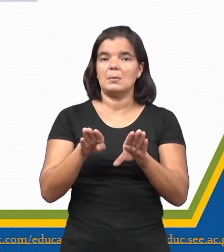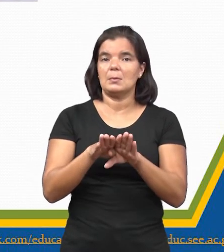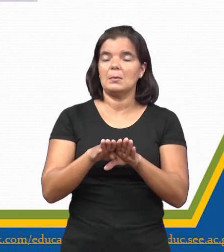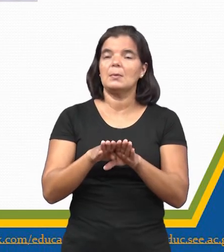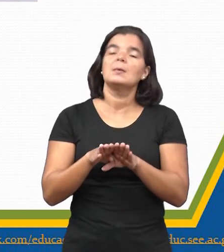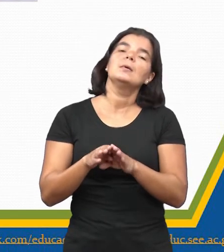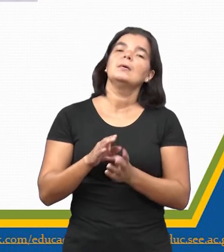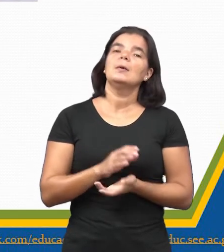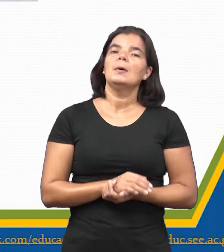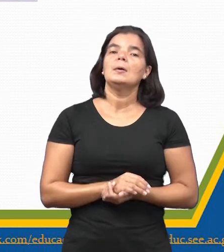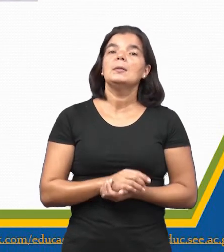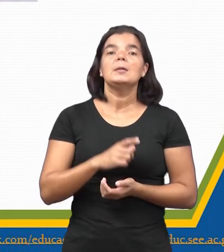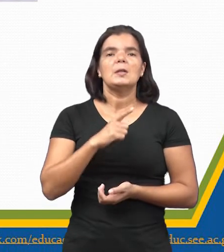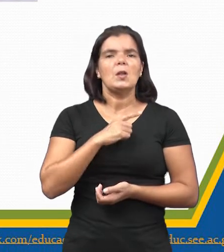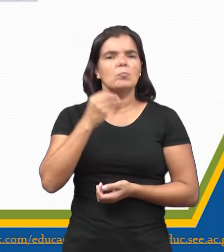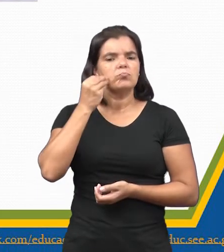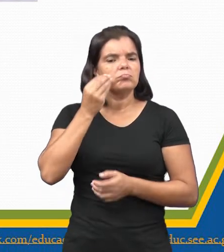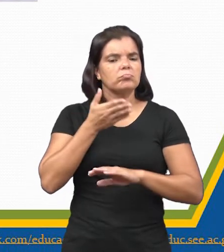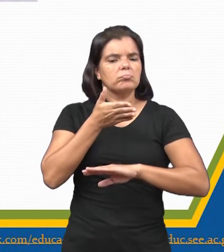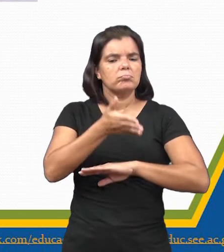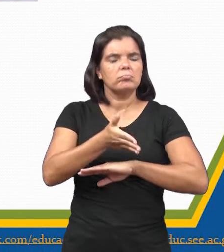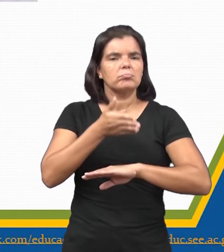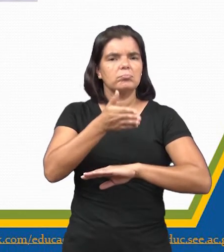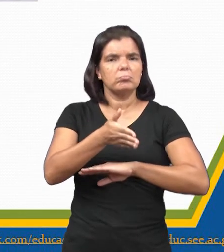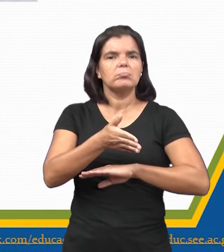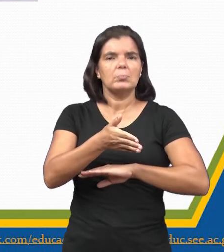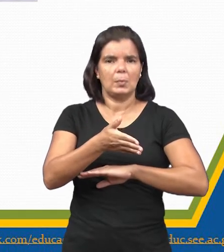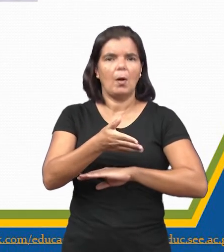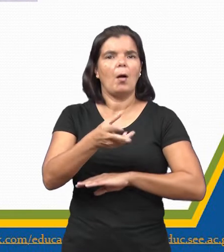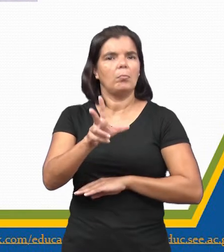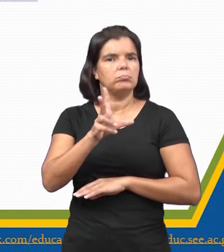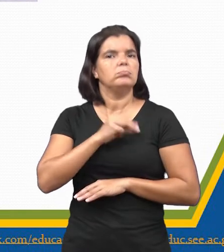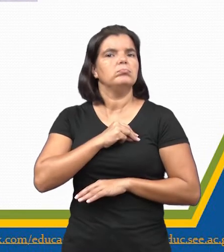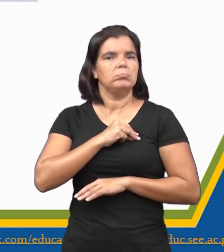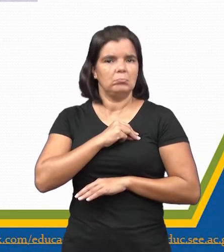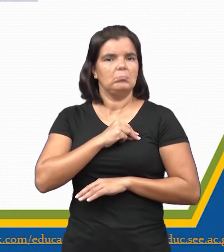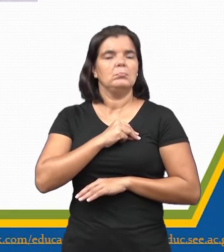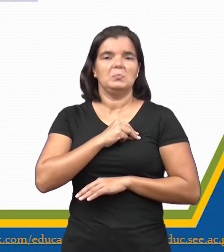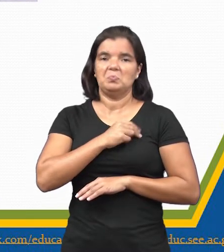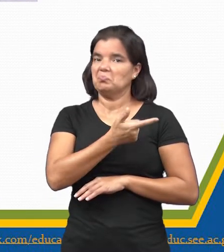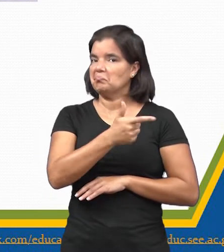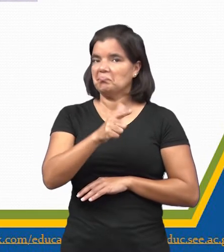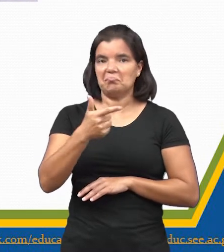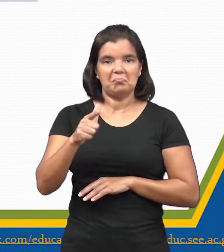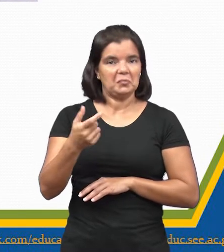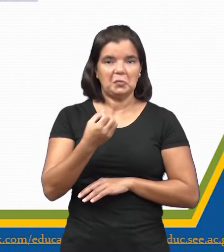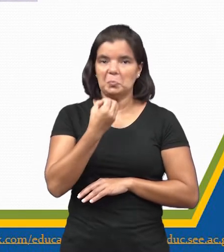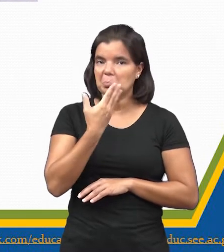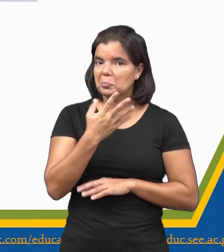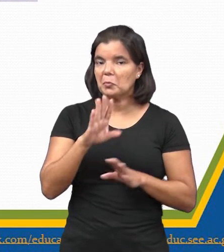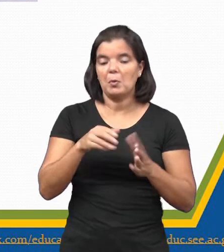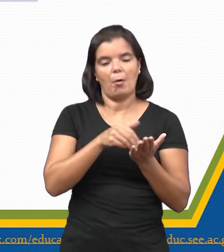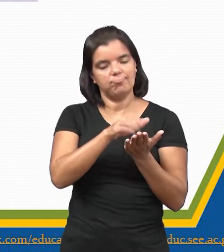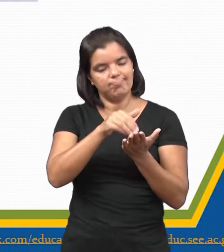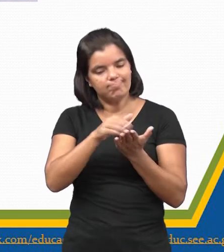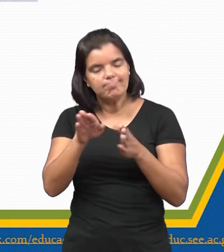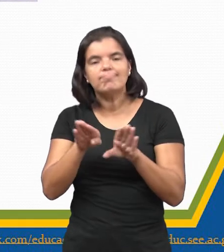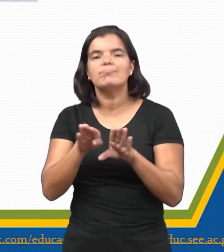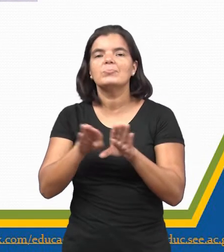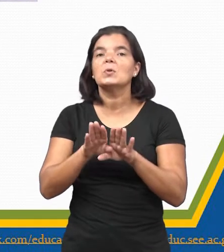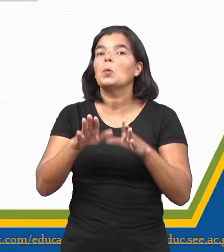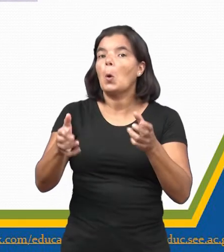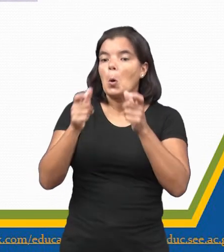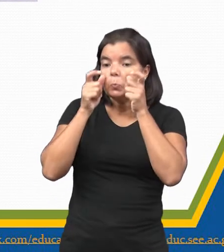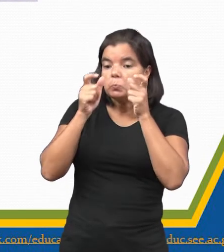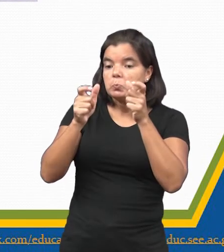que eles tentam invadir também a América Espanhola, também não tiveram êxito, acaba sendo expulso. Qual